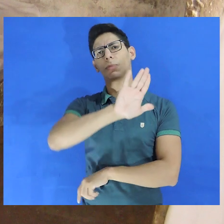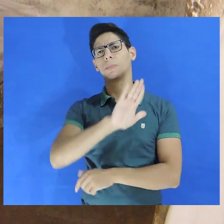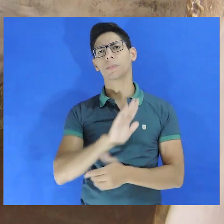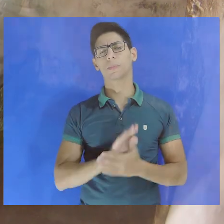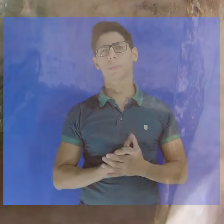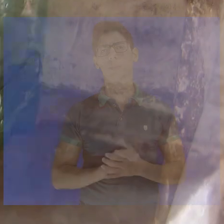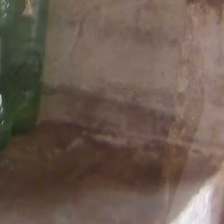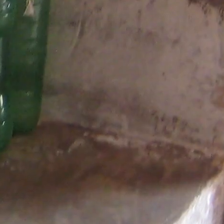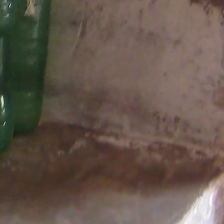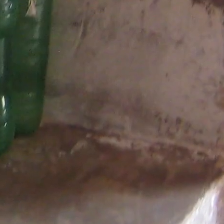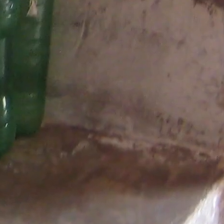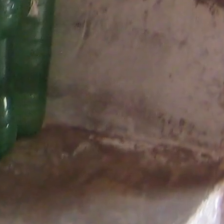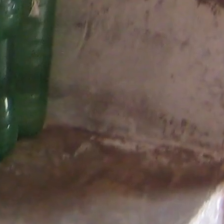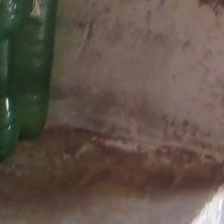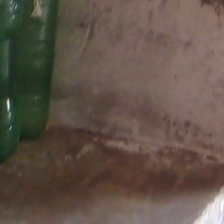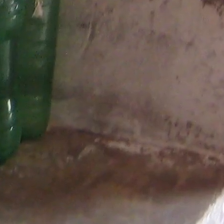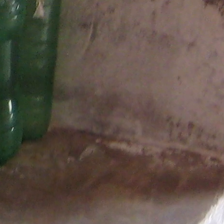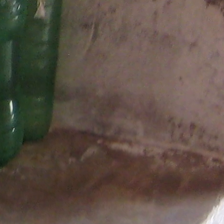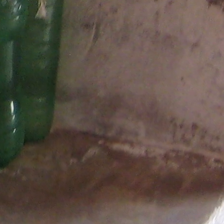muito.